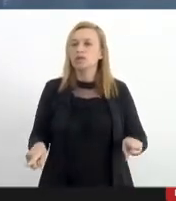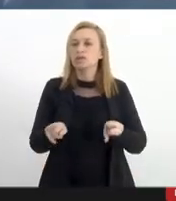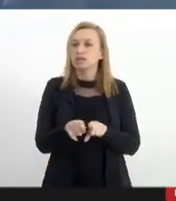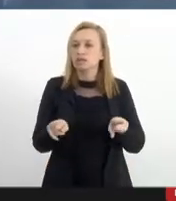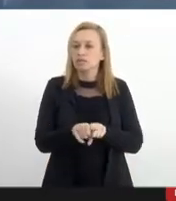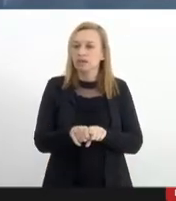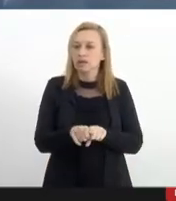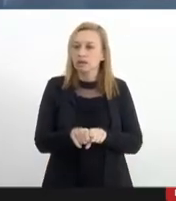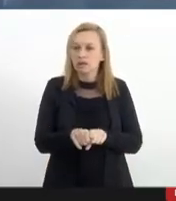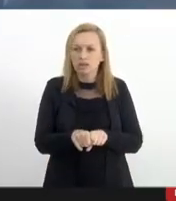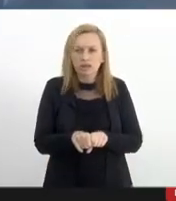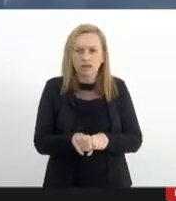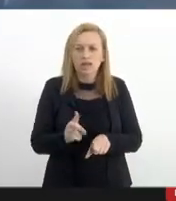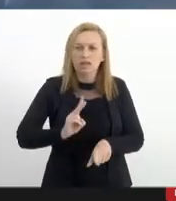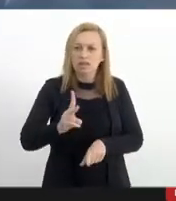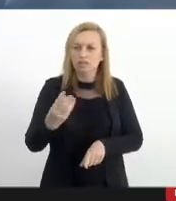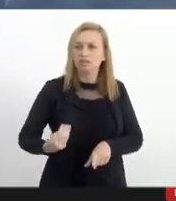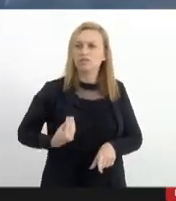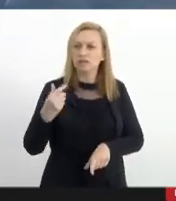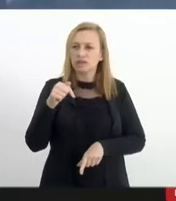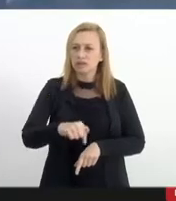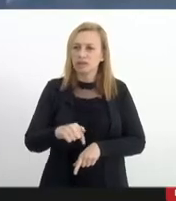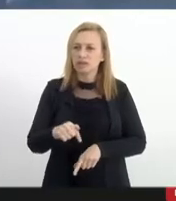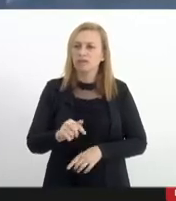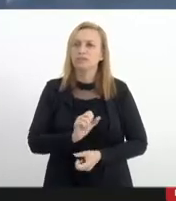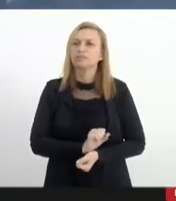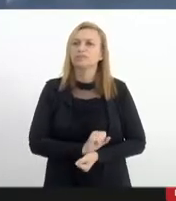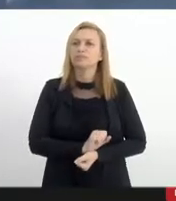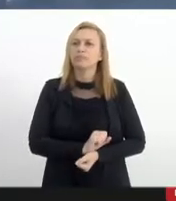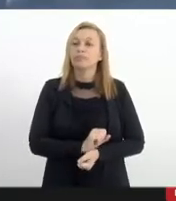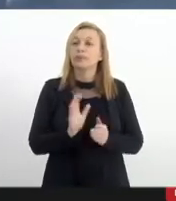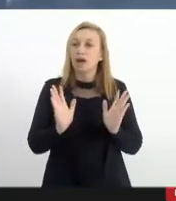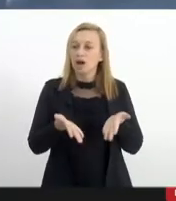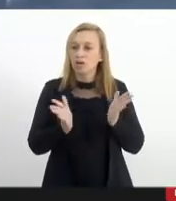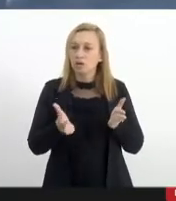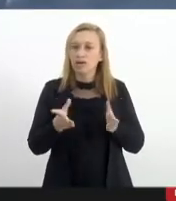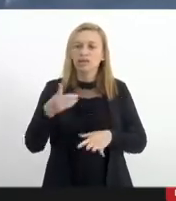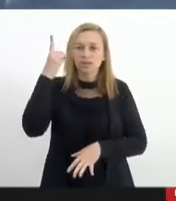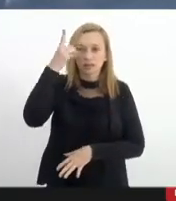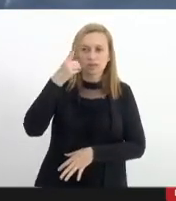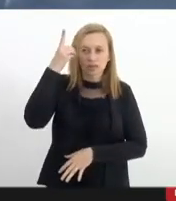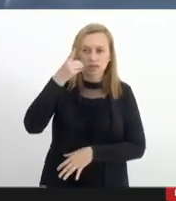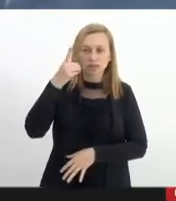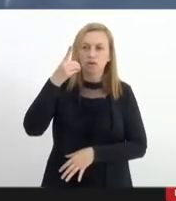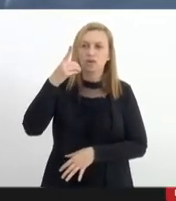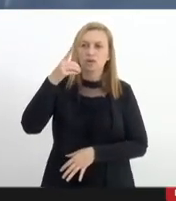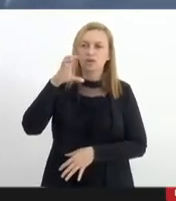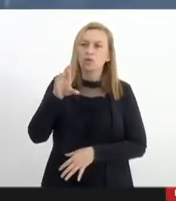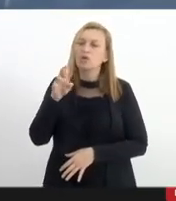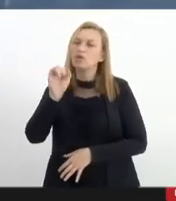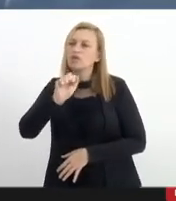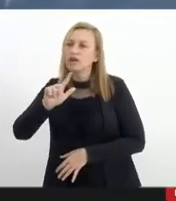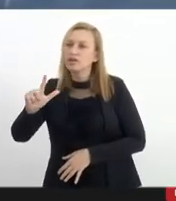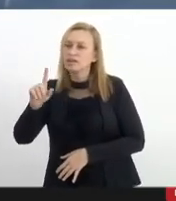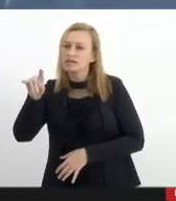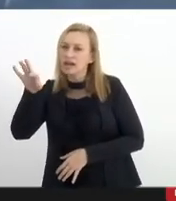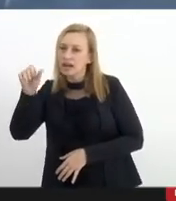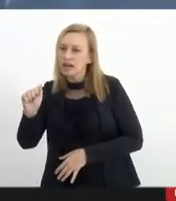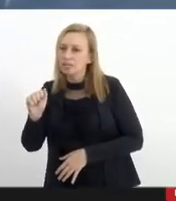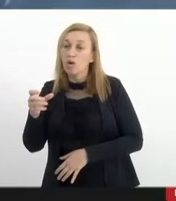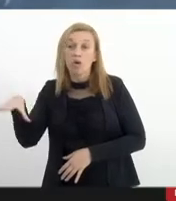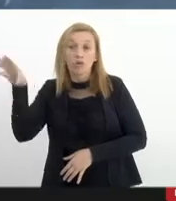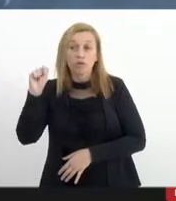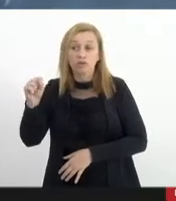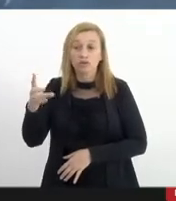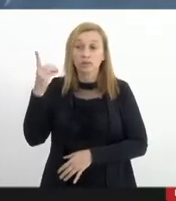sempre estar presente aqui no espaço da disputa. Estamos agora, deputado Coronel Salema, ouvindo o delegado